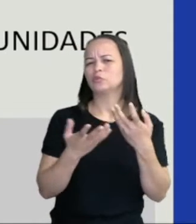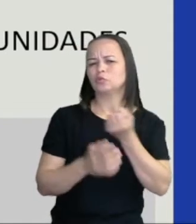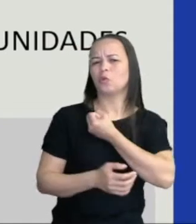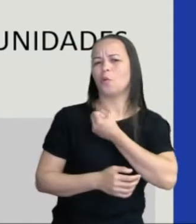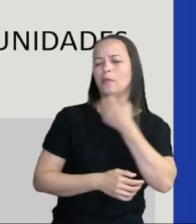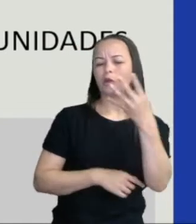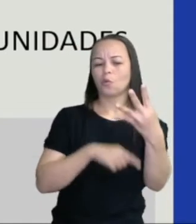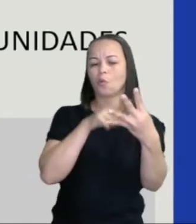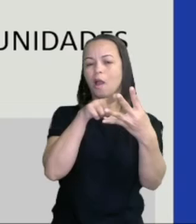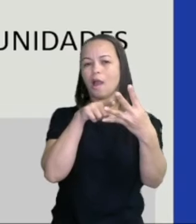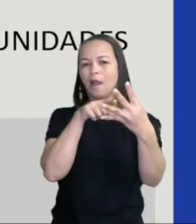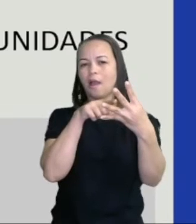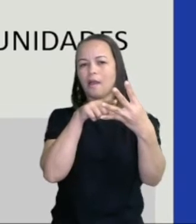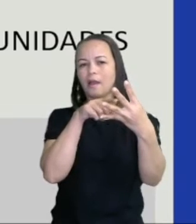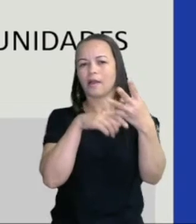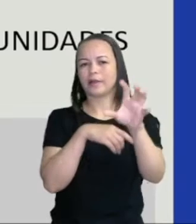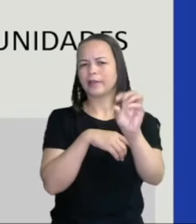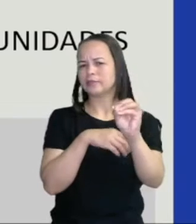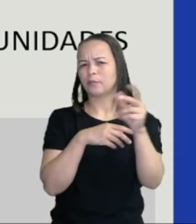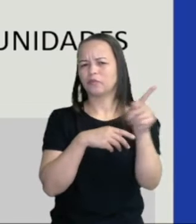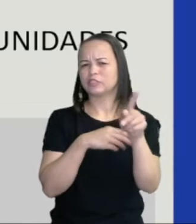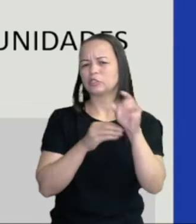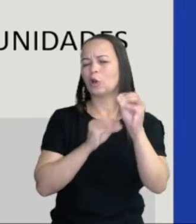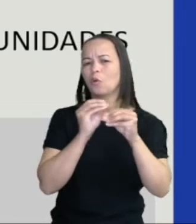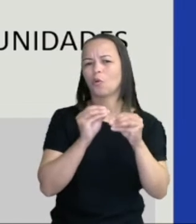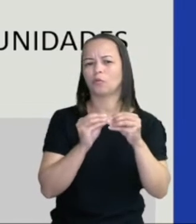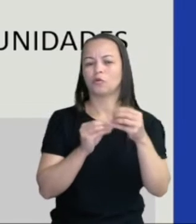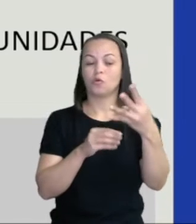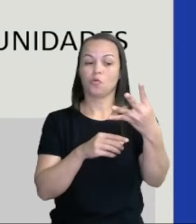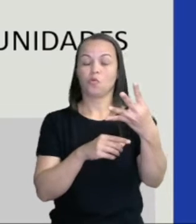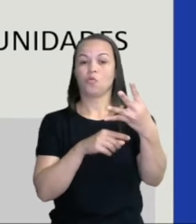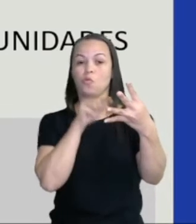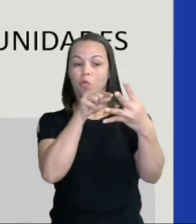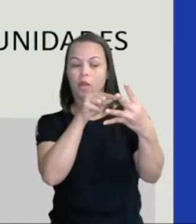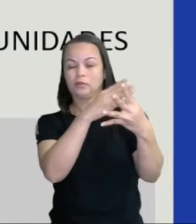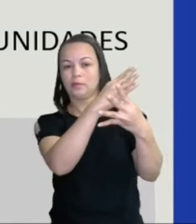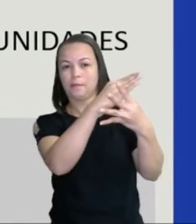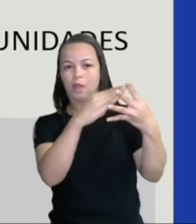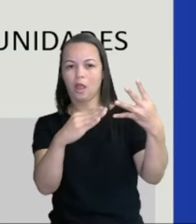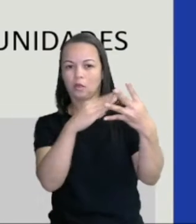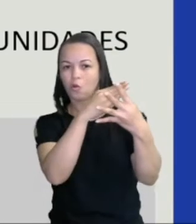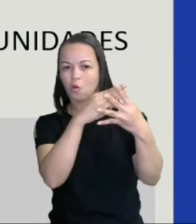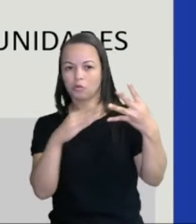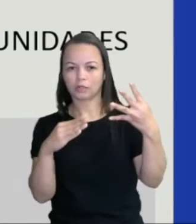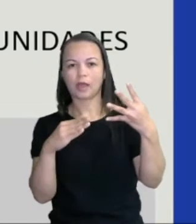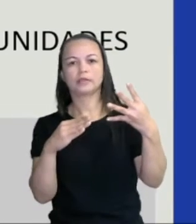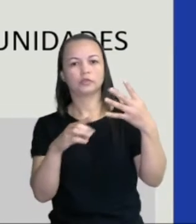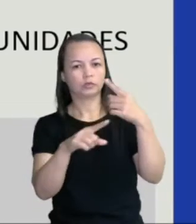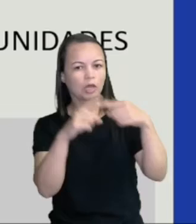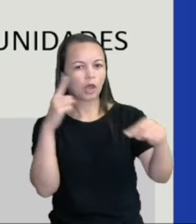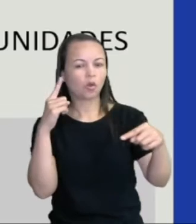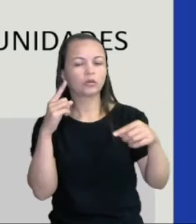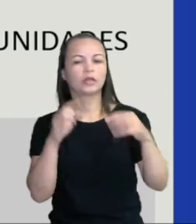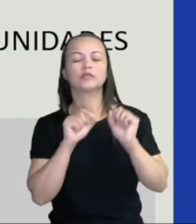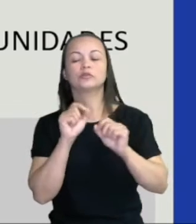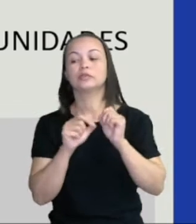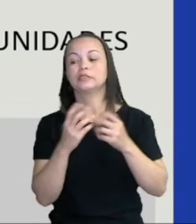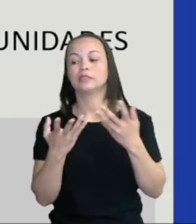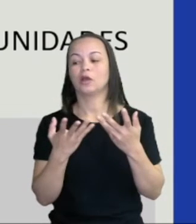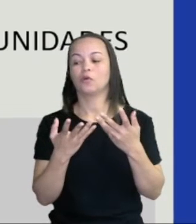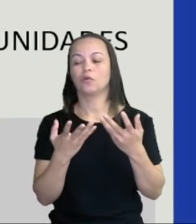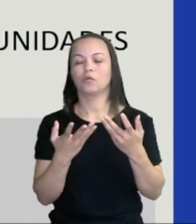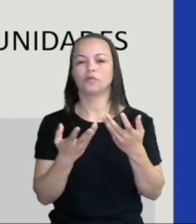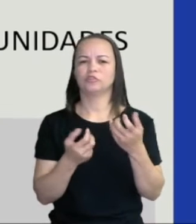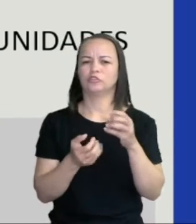Vejam que está cortado ali na operação o algarismo 4. Porque eu tirei uma dezena e sobraram quantas dezenas?